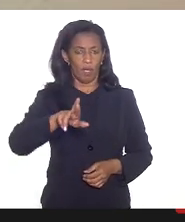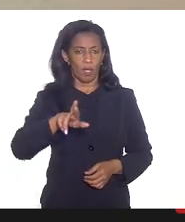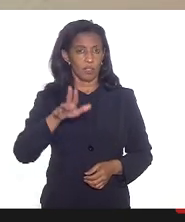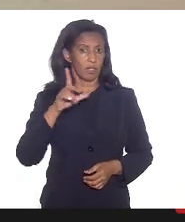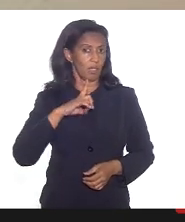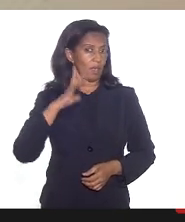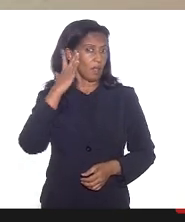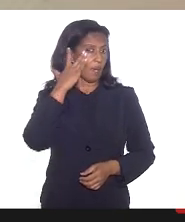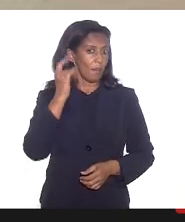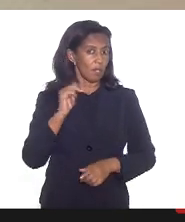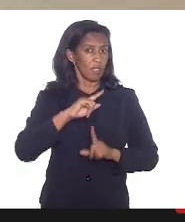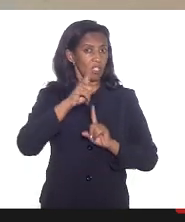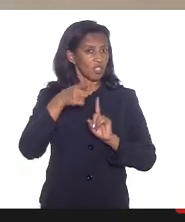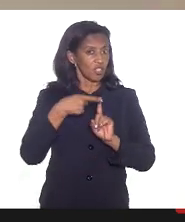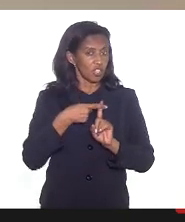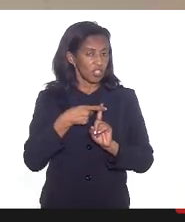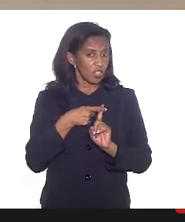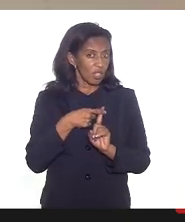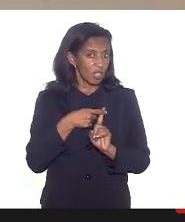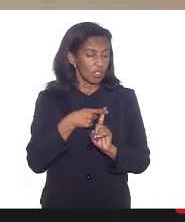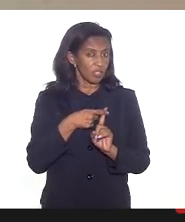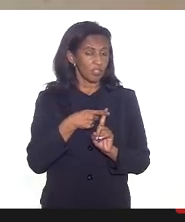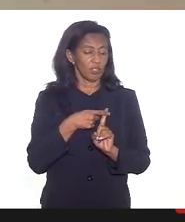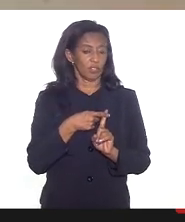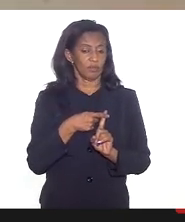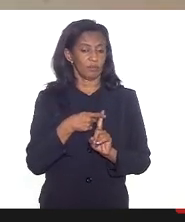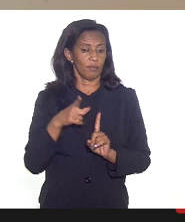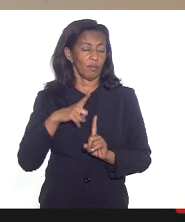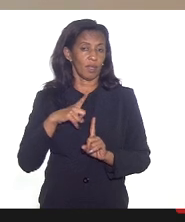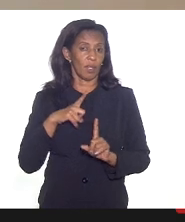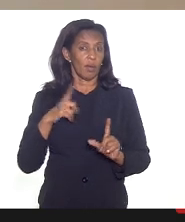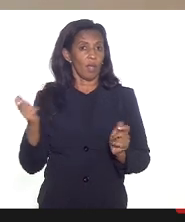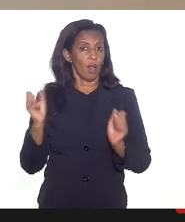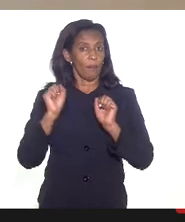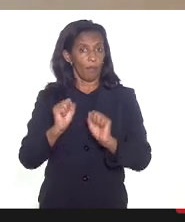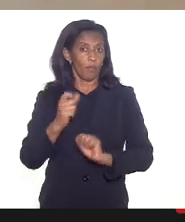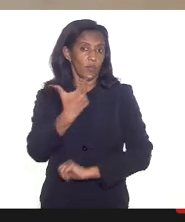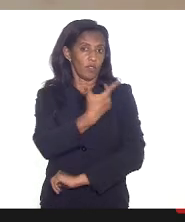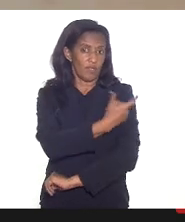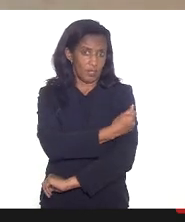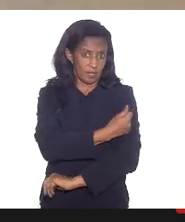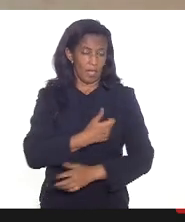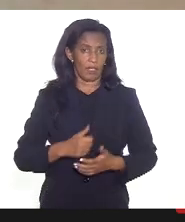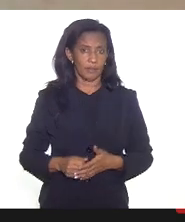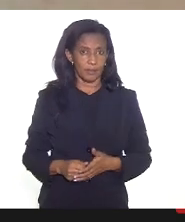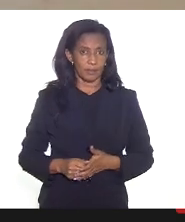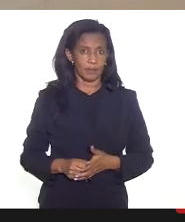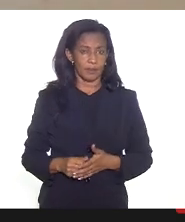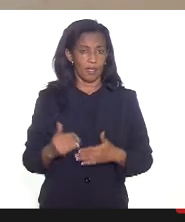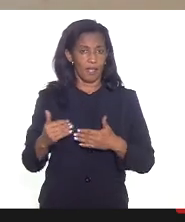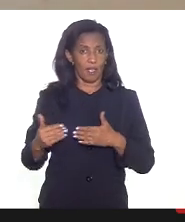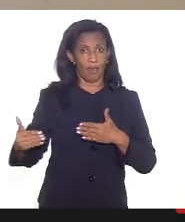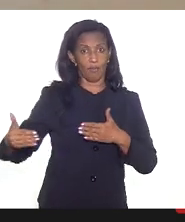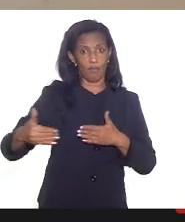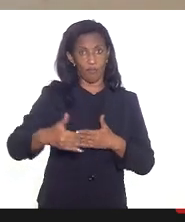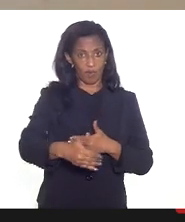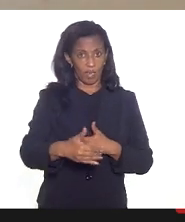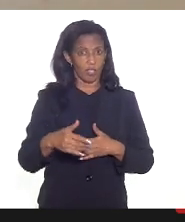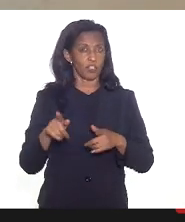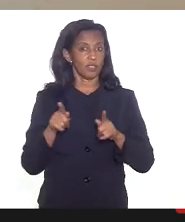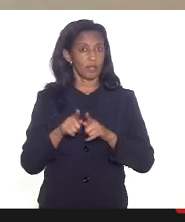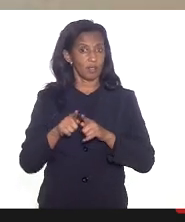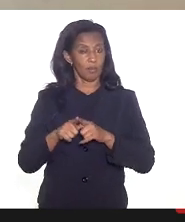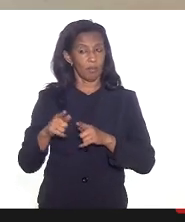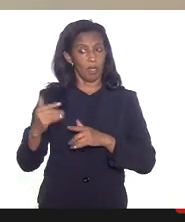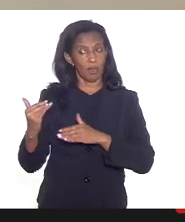e as gestantes elas têm prioridades então assim elas serão vacinadas à frente inclusive das faixas